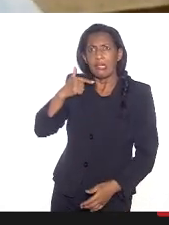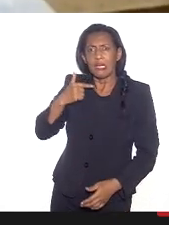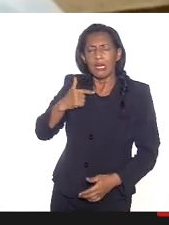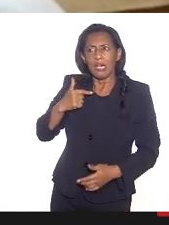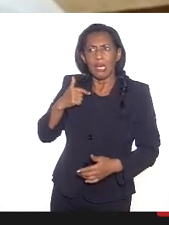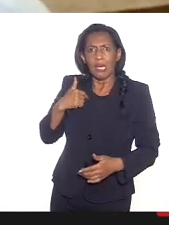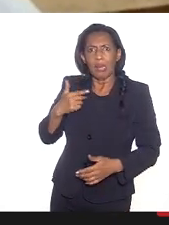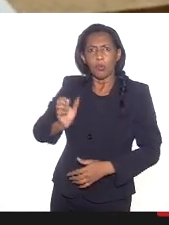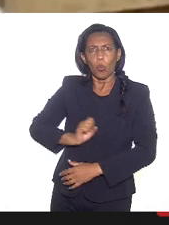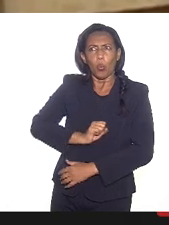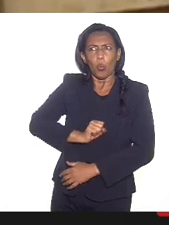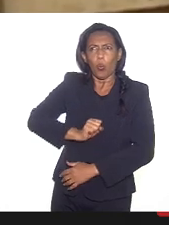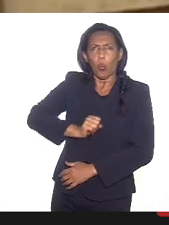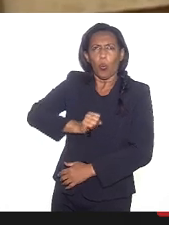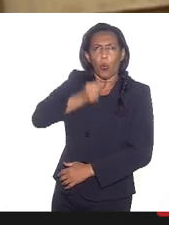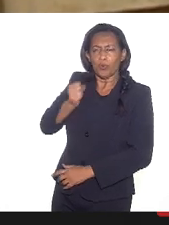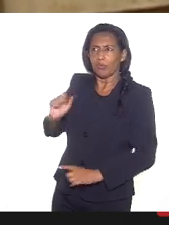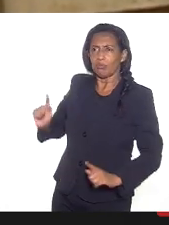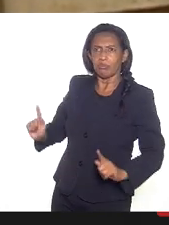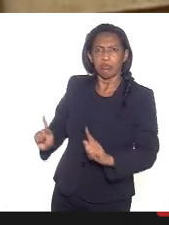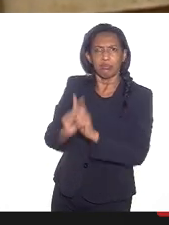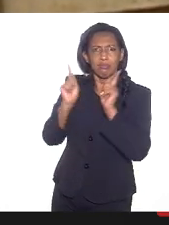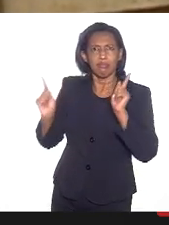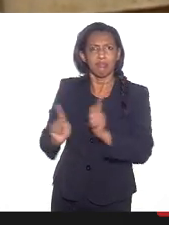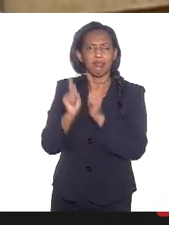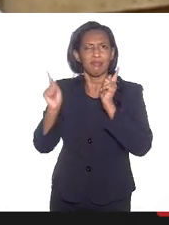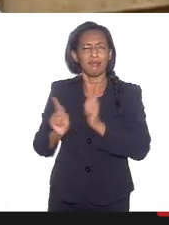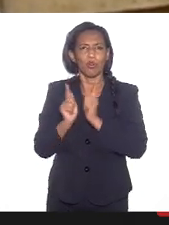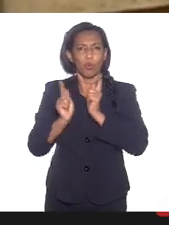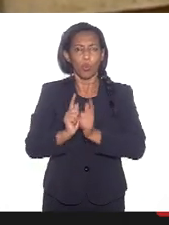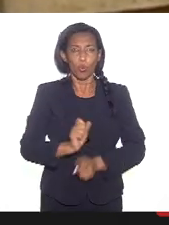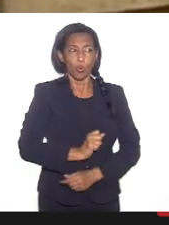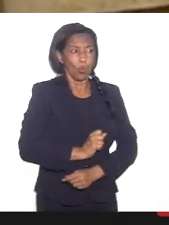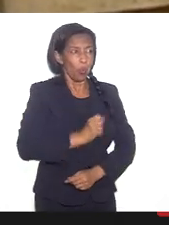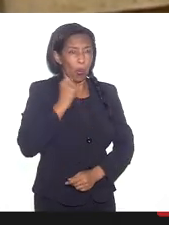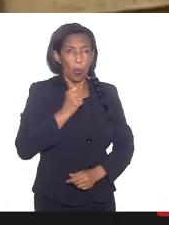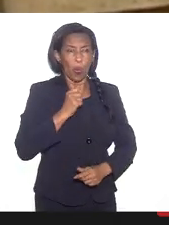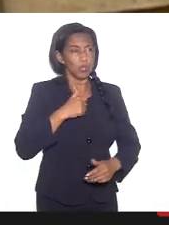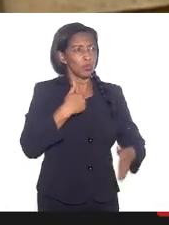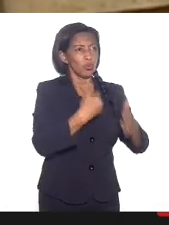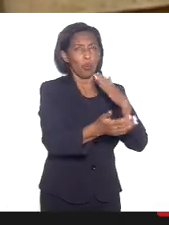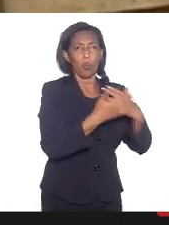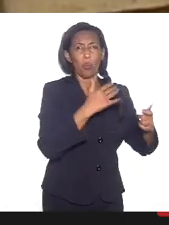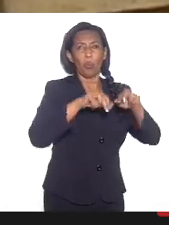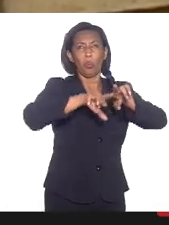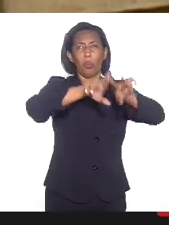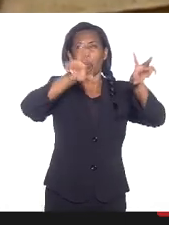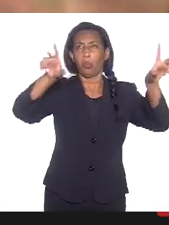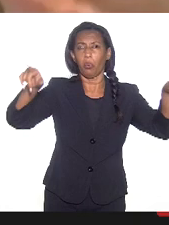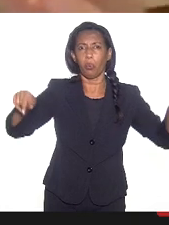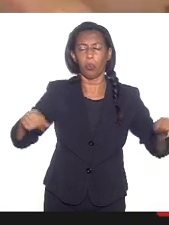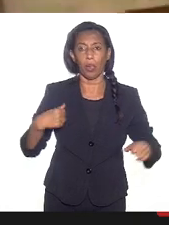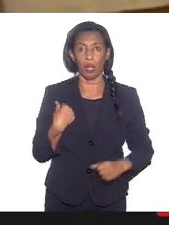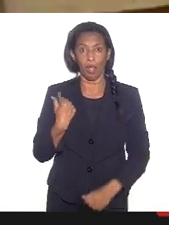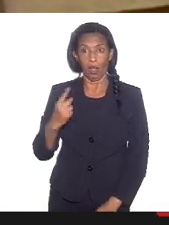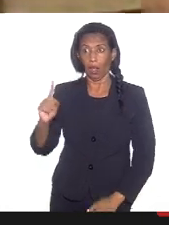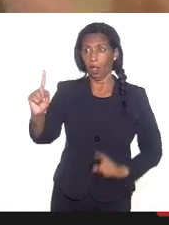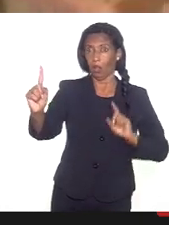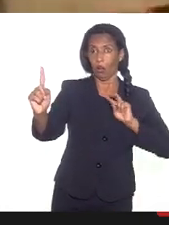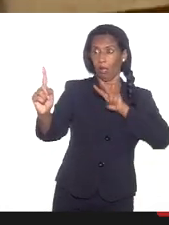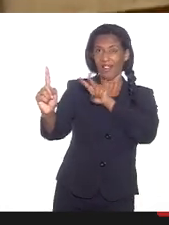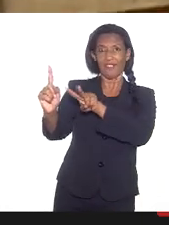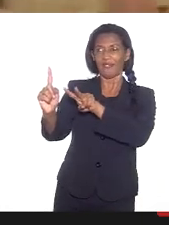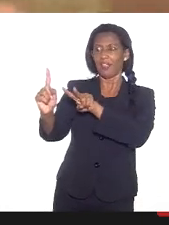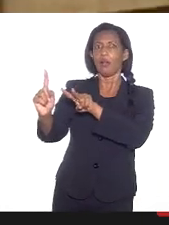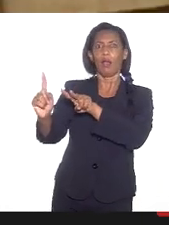ódio de São Cosme e São Daniel, com ódio de qualquer outra coisa, que ela, quando vê aquilo, ela quer